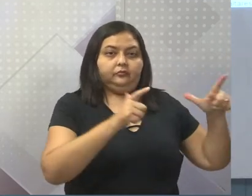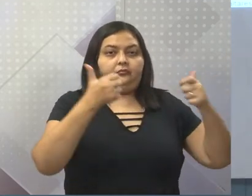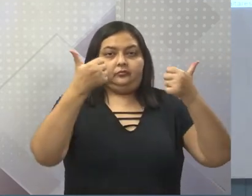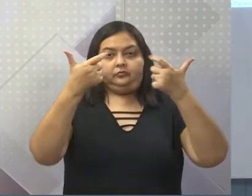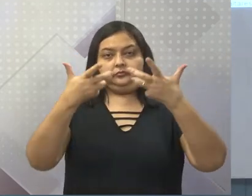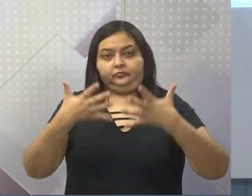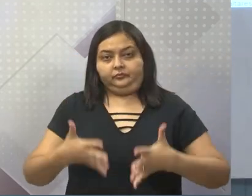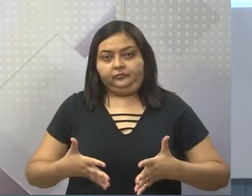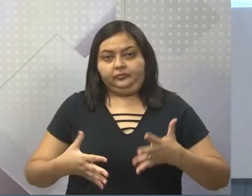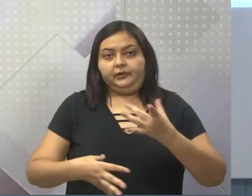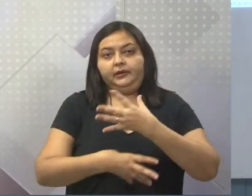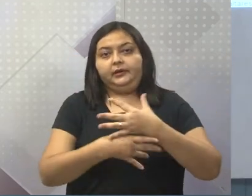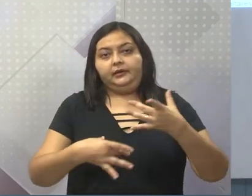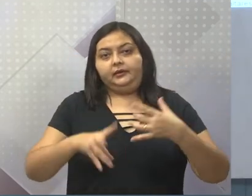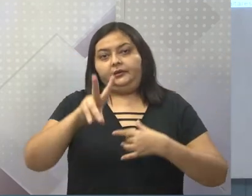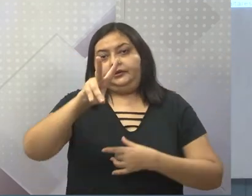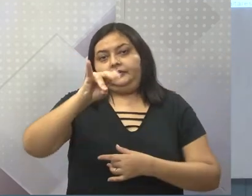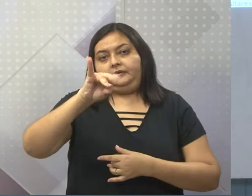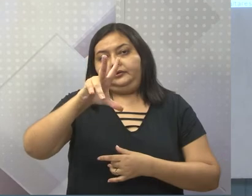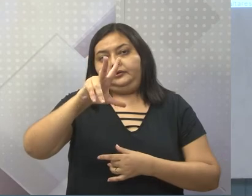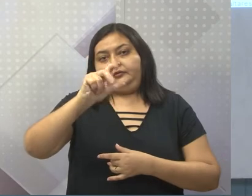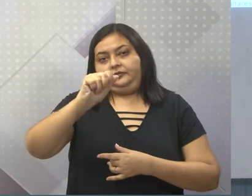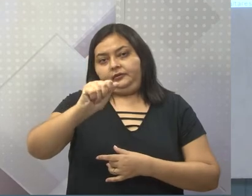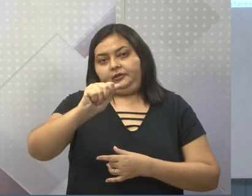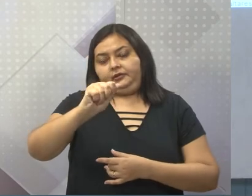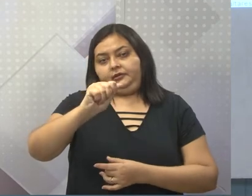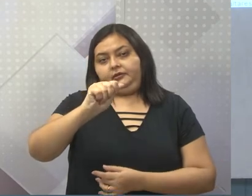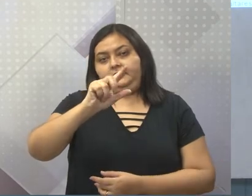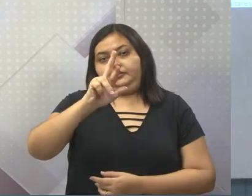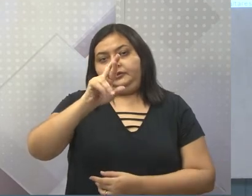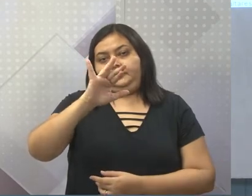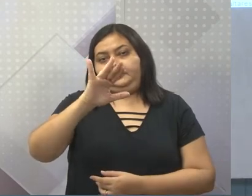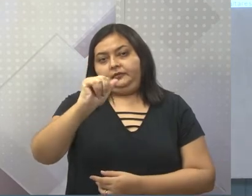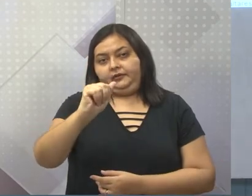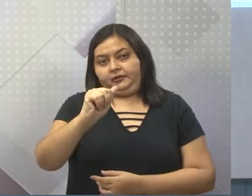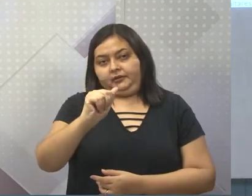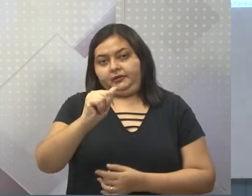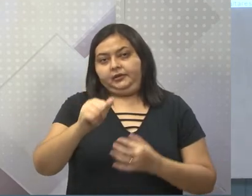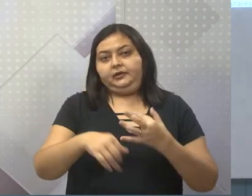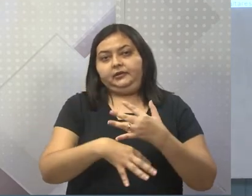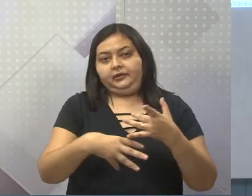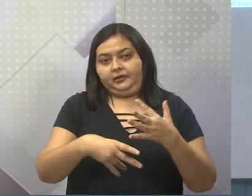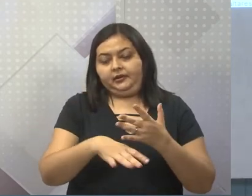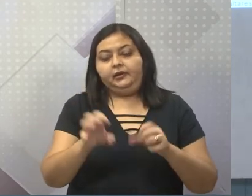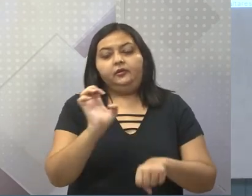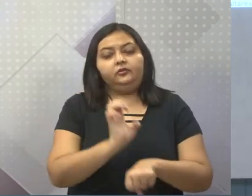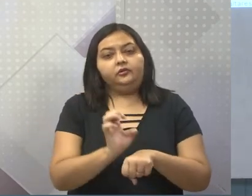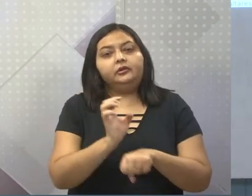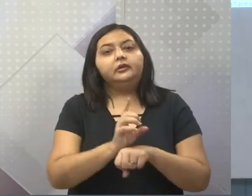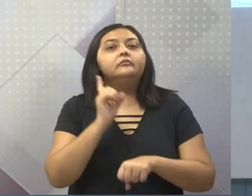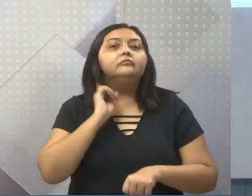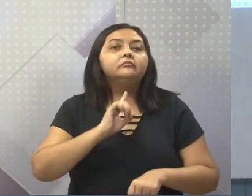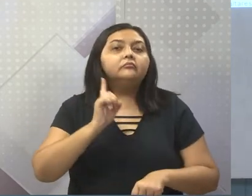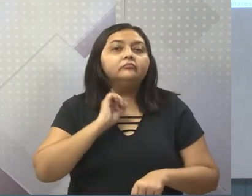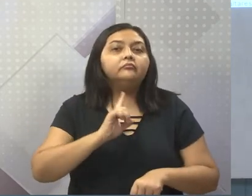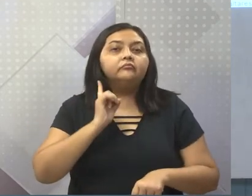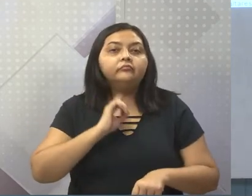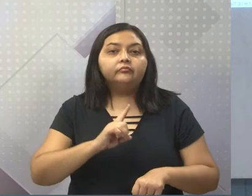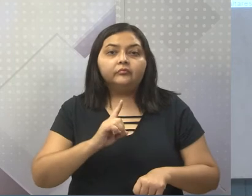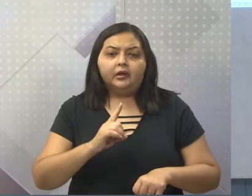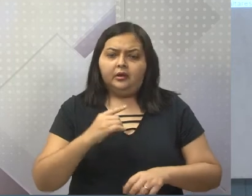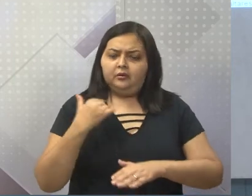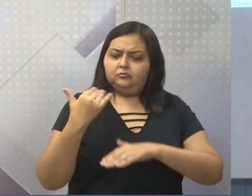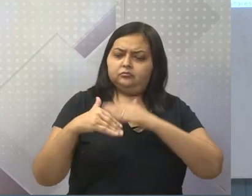realidade dessa cidade, Vila Rica. Vila Rica, lá em Minas Gerais. Então, pra época, ela era uma cidade muito